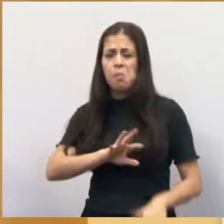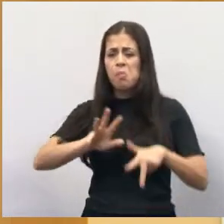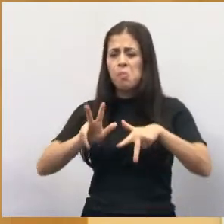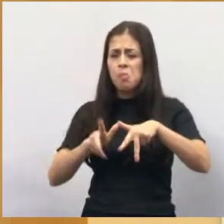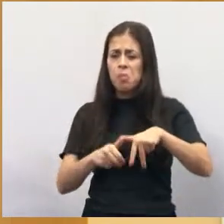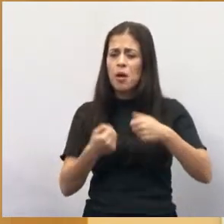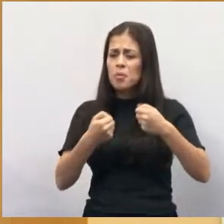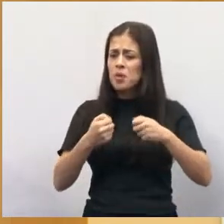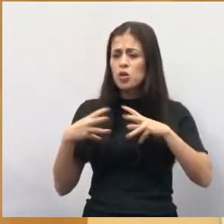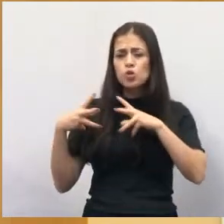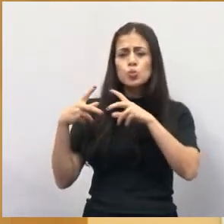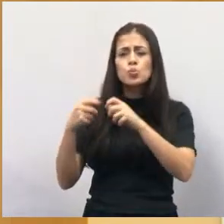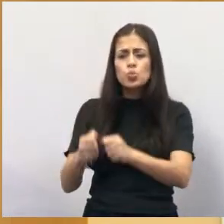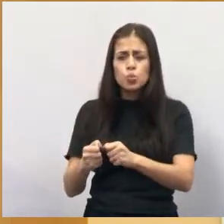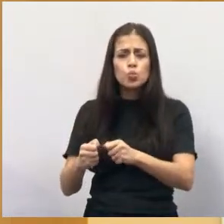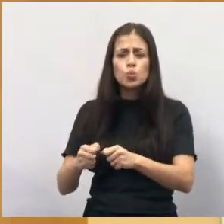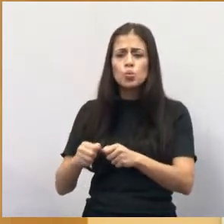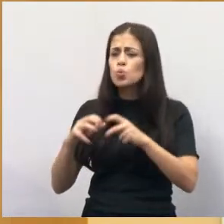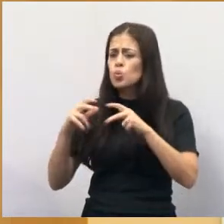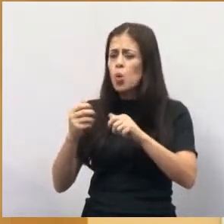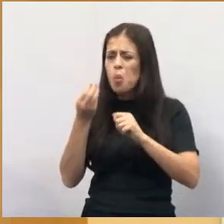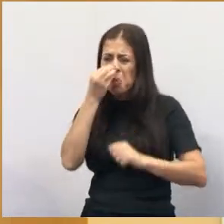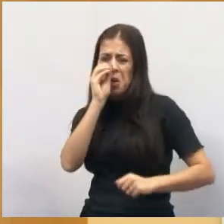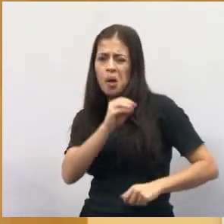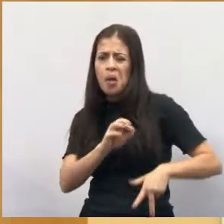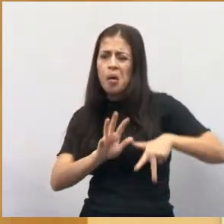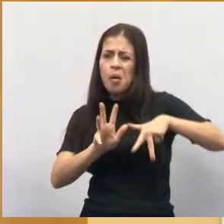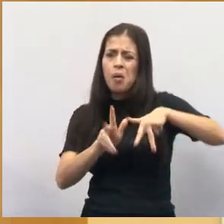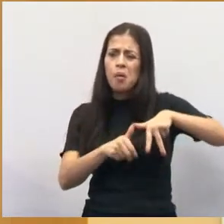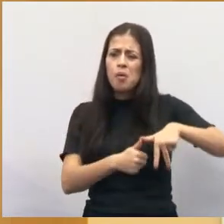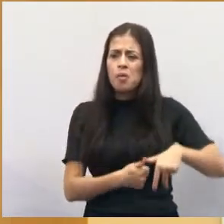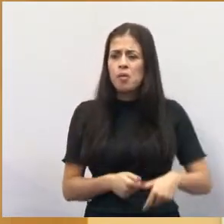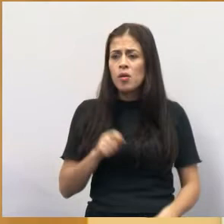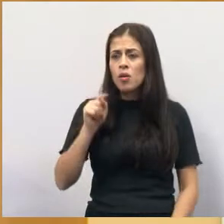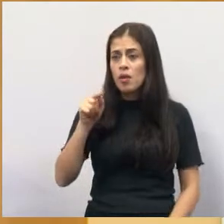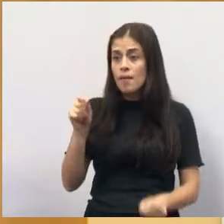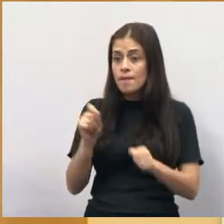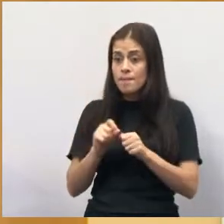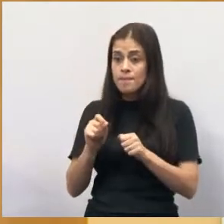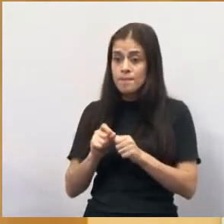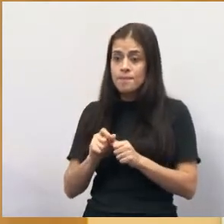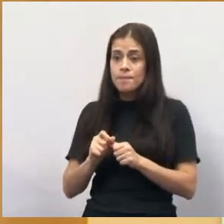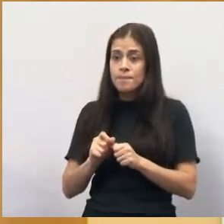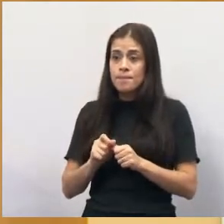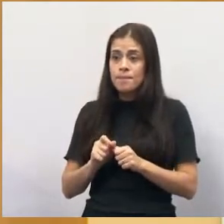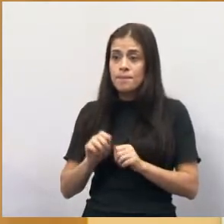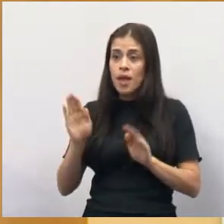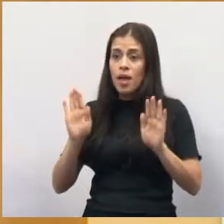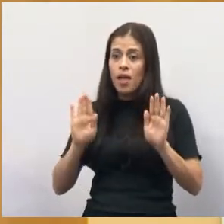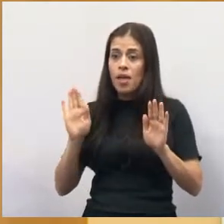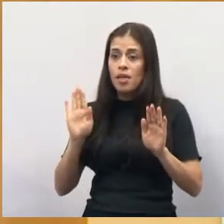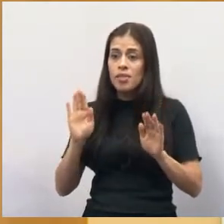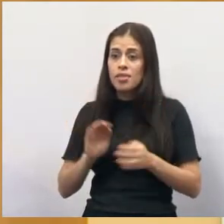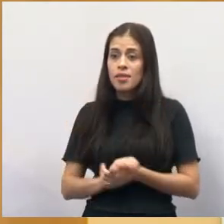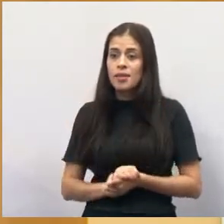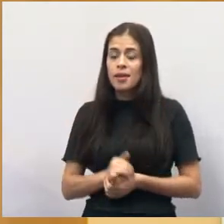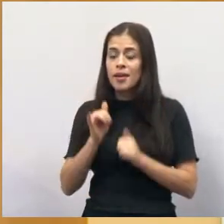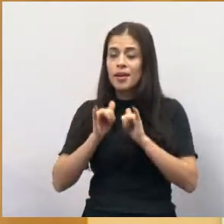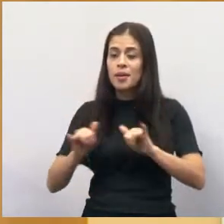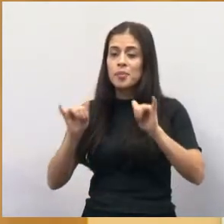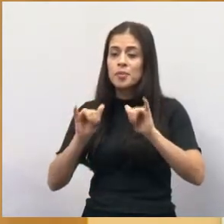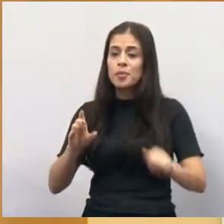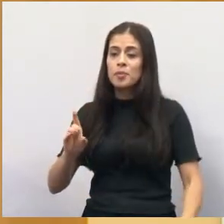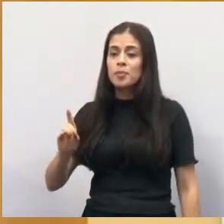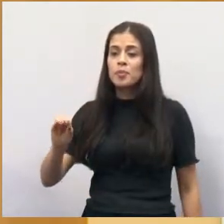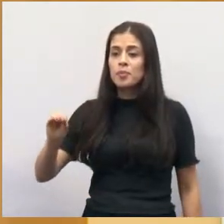E Rodrigo Salomão, o senhor também, fez campanha para o Dória, aqui, mas ninguém fala mais do Dória, Parece que o